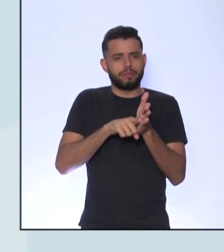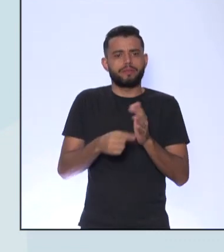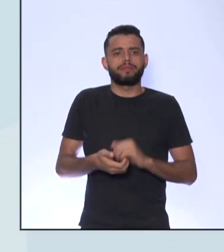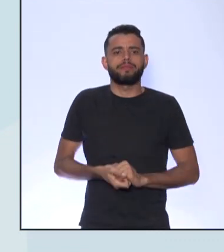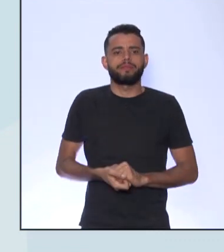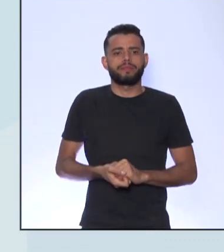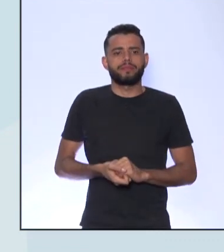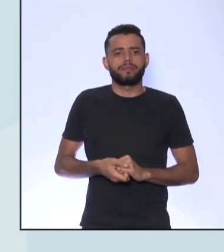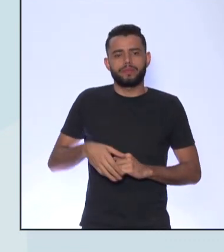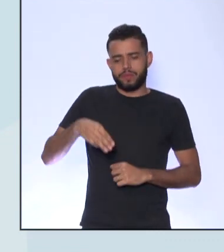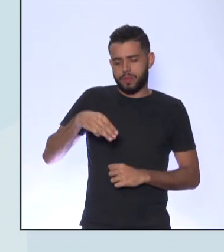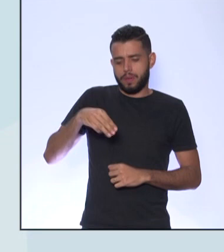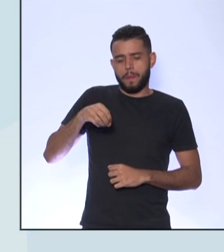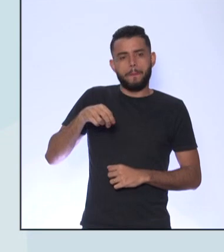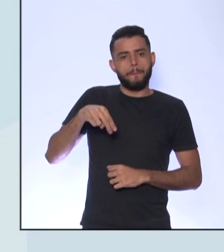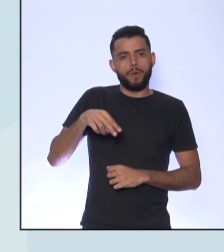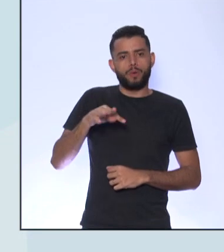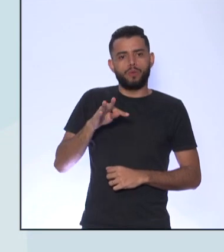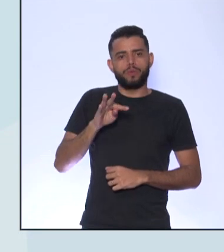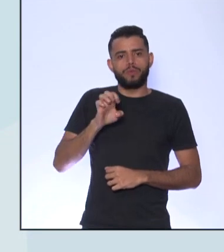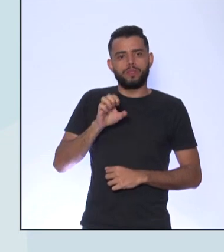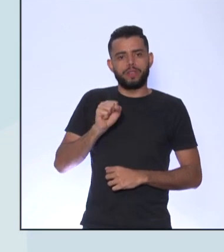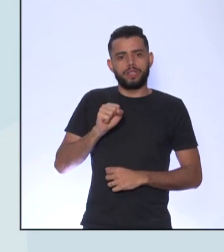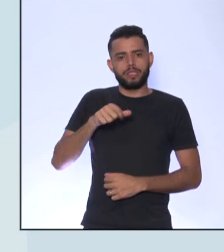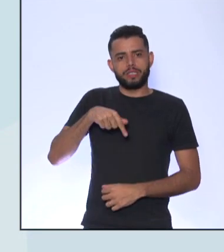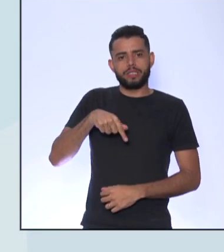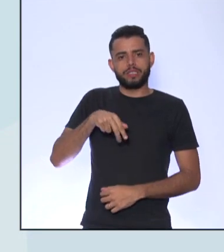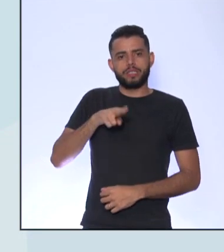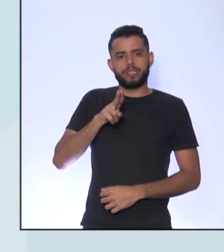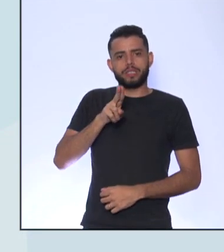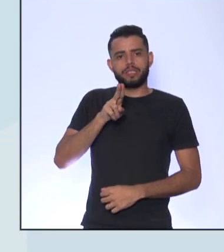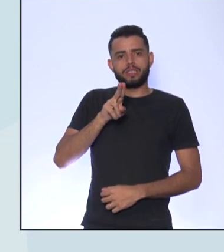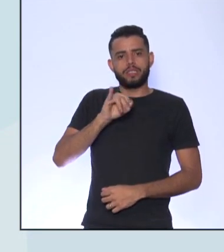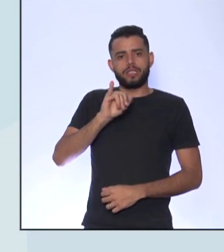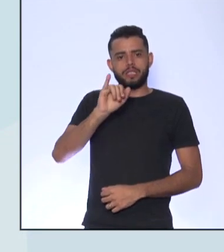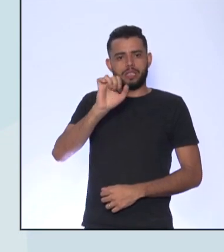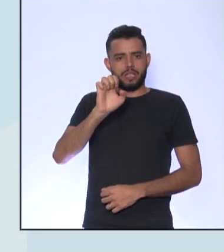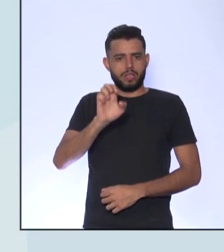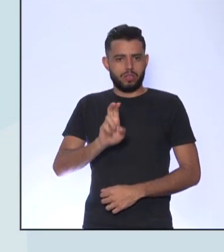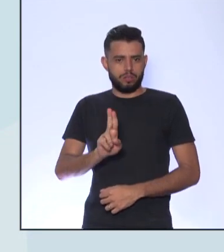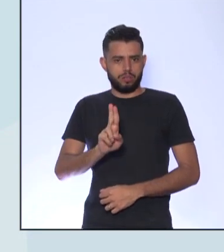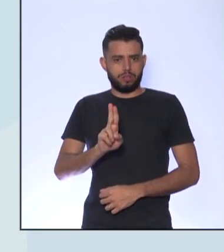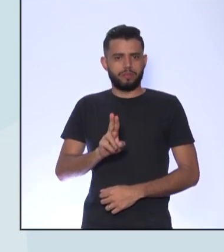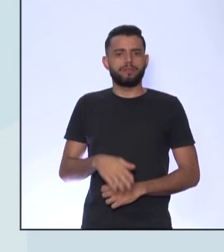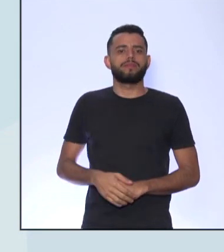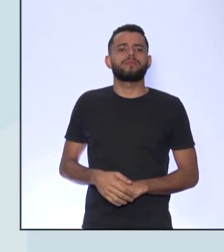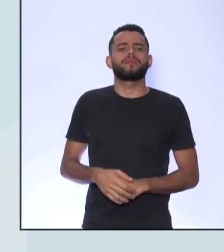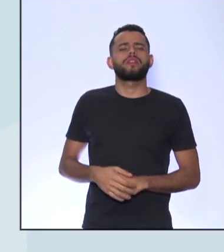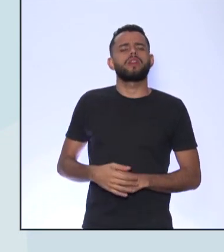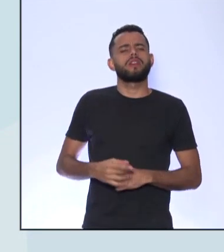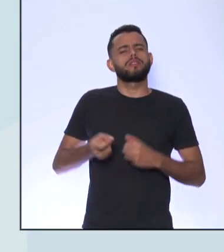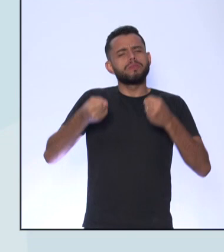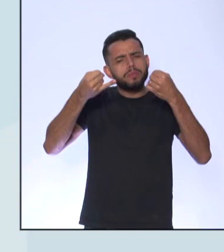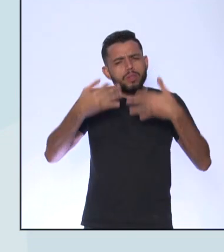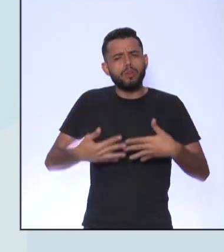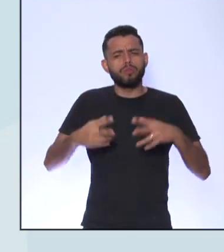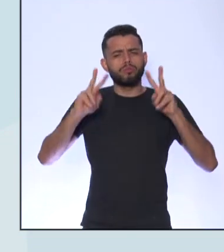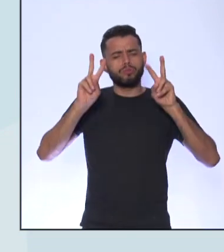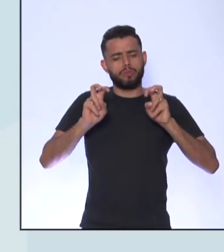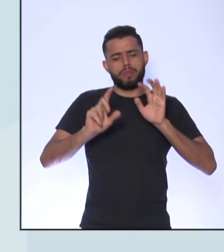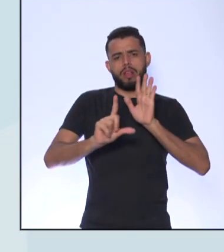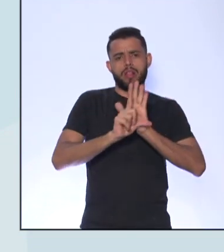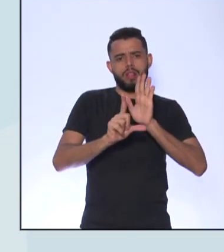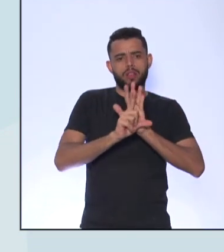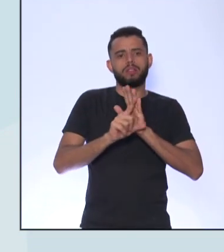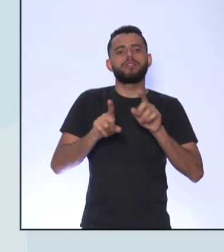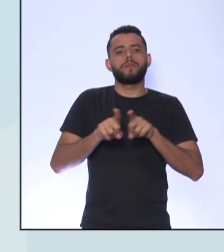tem que falar do Montesquieu Como falamos na primeira atividade Ele falou dos espíritos das leis A gente tem que falar do